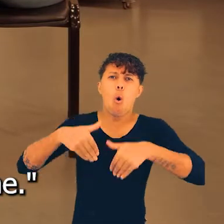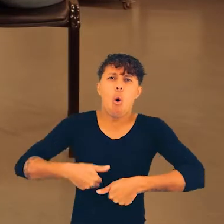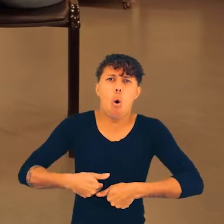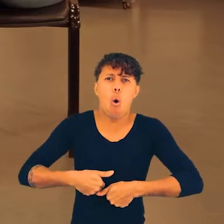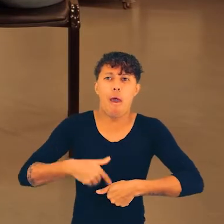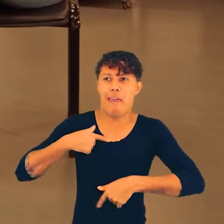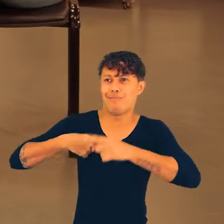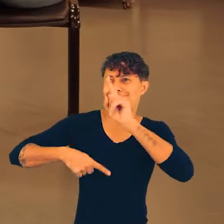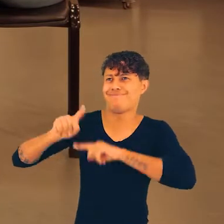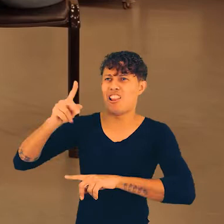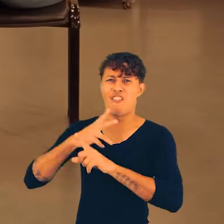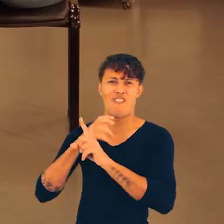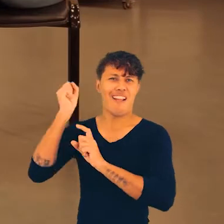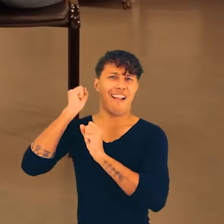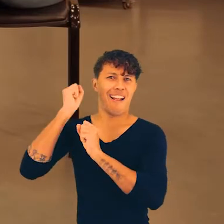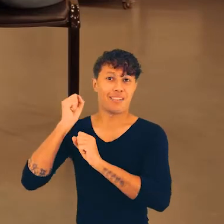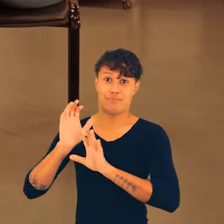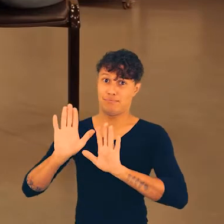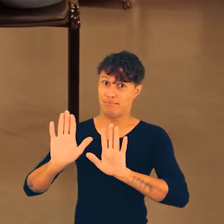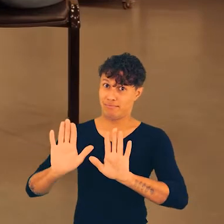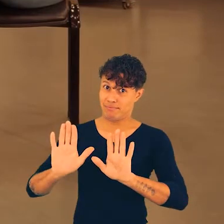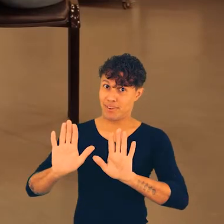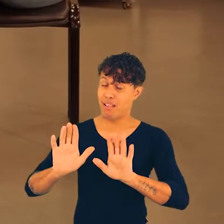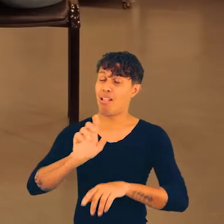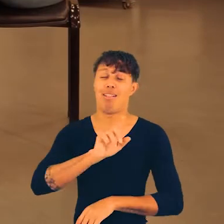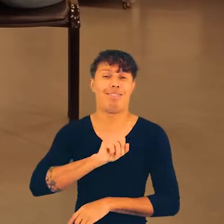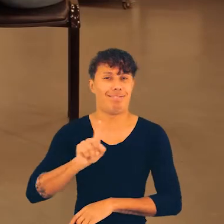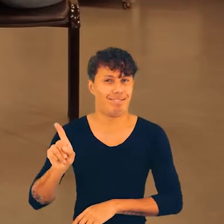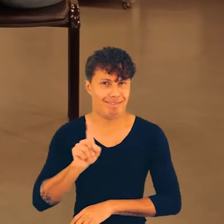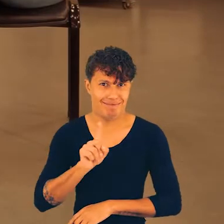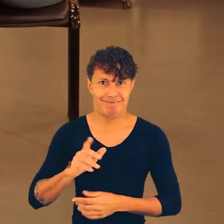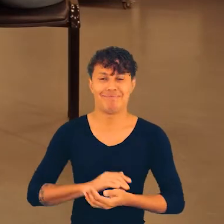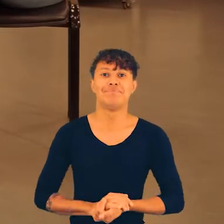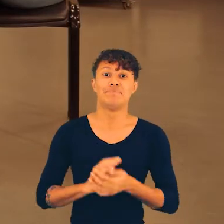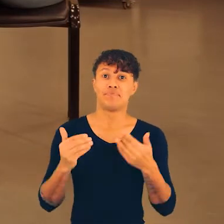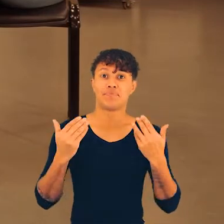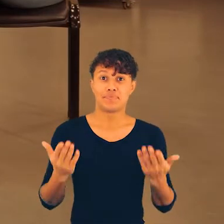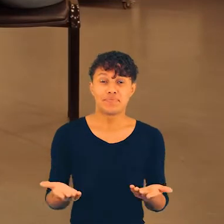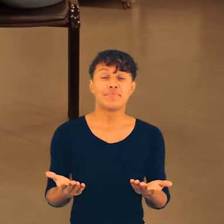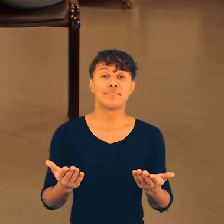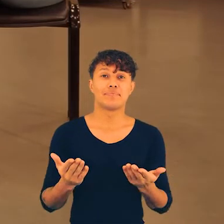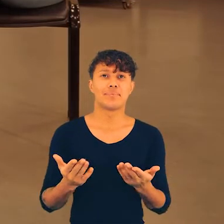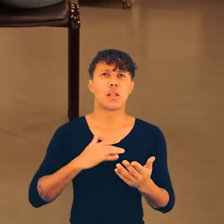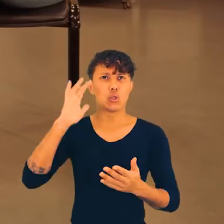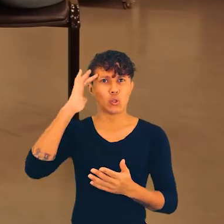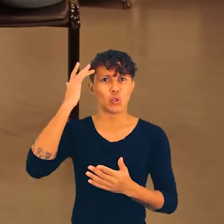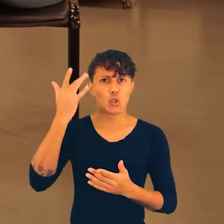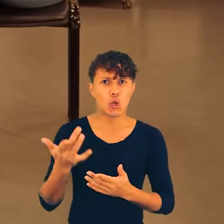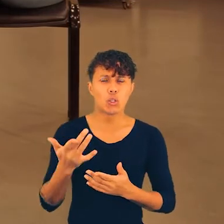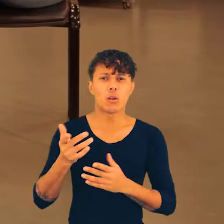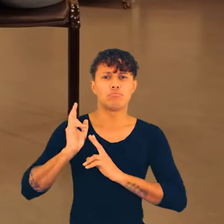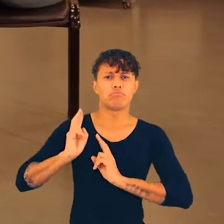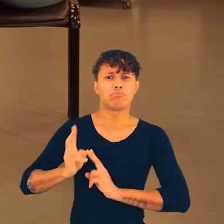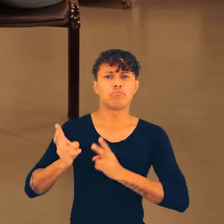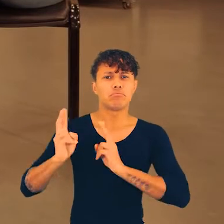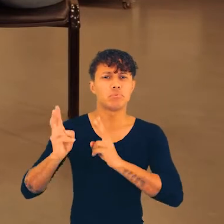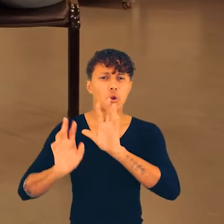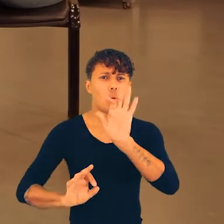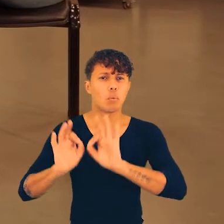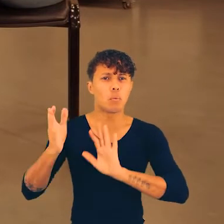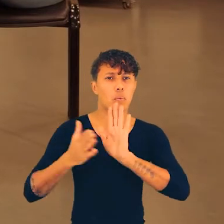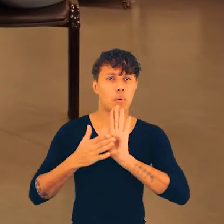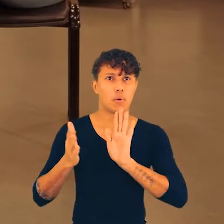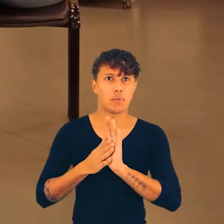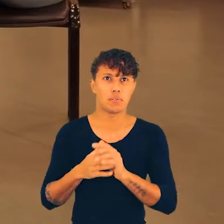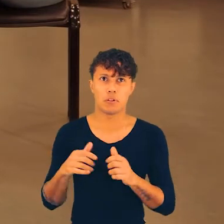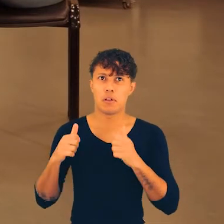acabei com a fome, uhul, ensina a vida. Não. Calma lá, né? Não é assim que funciona também, gente. É uma solução mais contínua, assim,